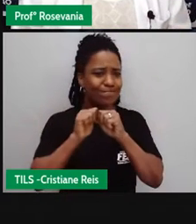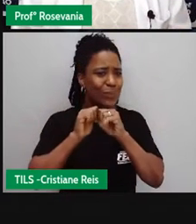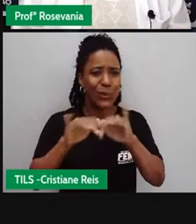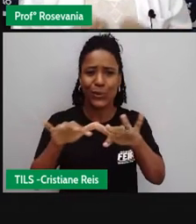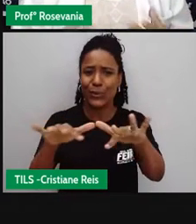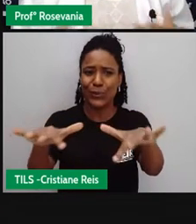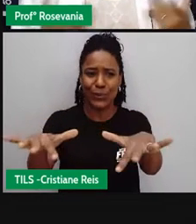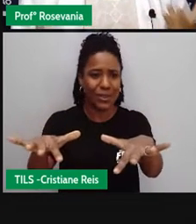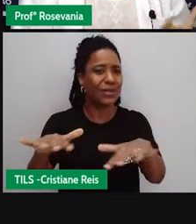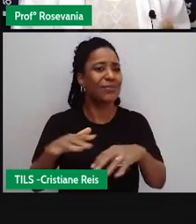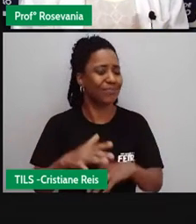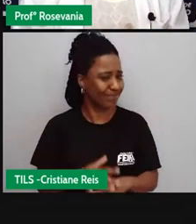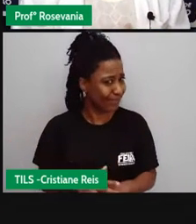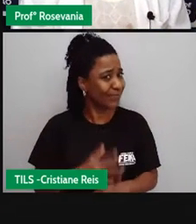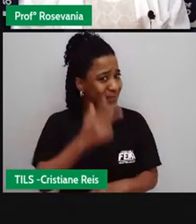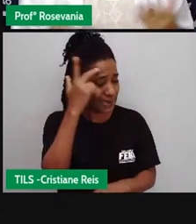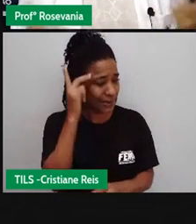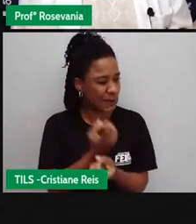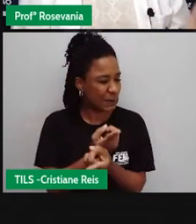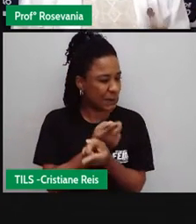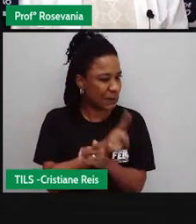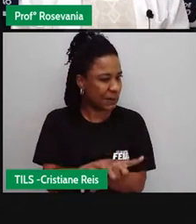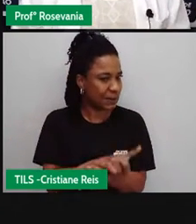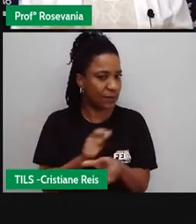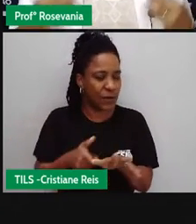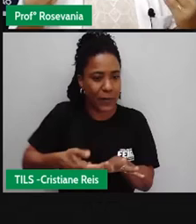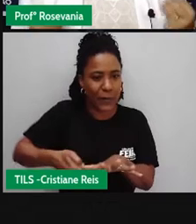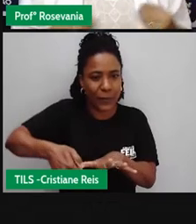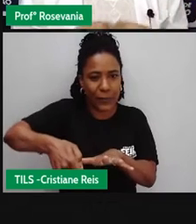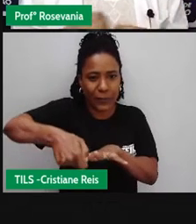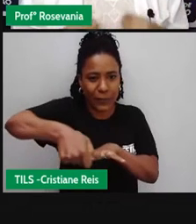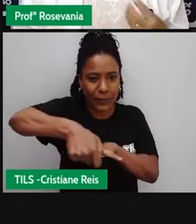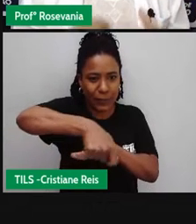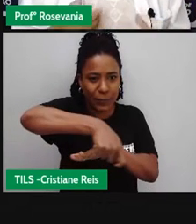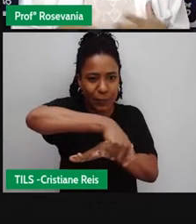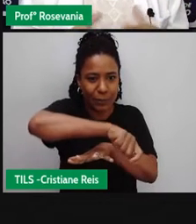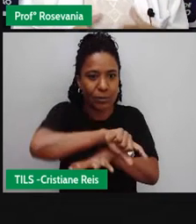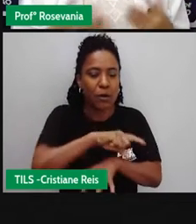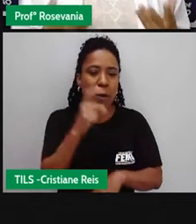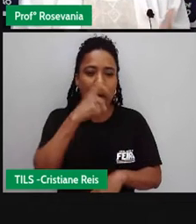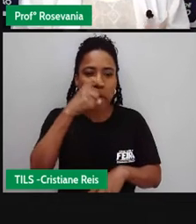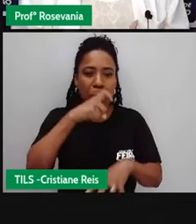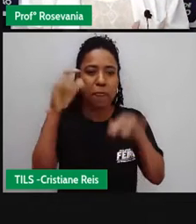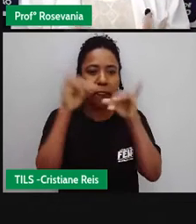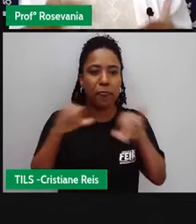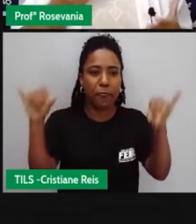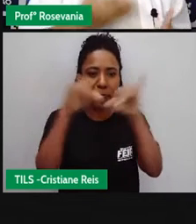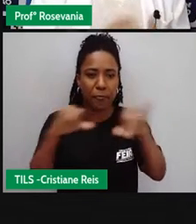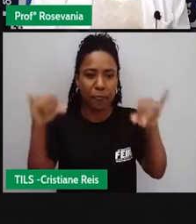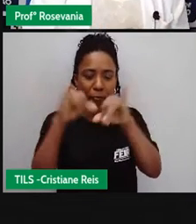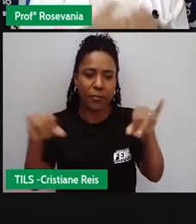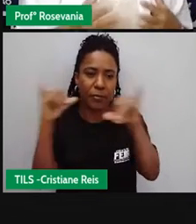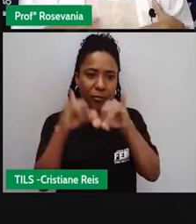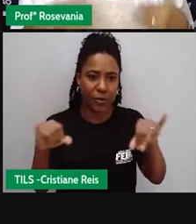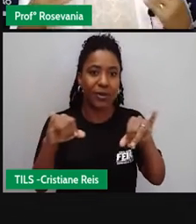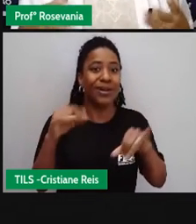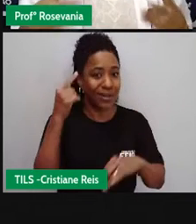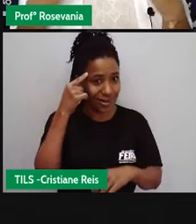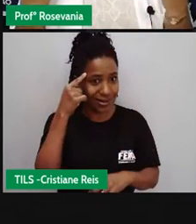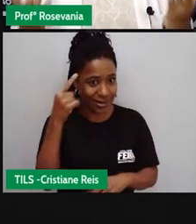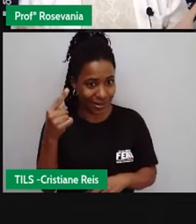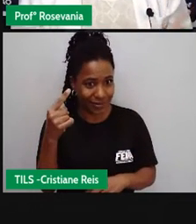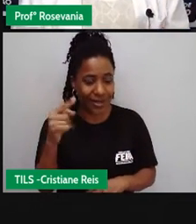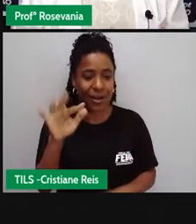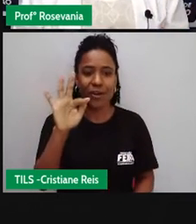informação, né, que não era verdadeira, a gente recebeu. Então, a palavra fake vem da ideia de falso e news, a ideia